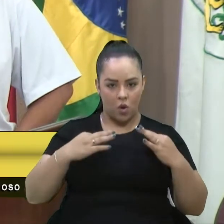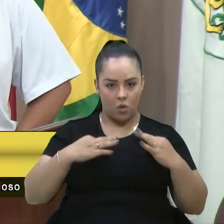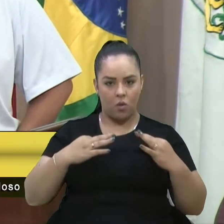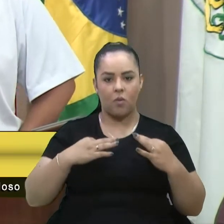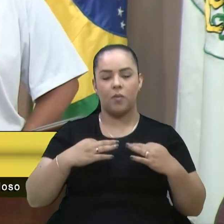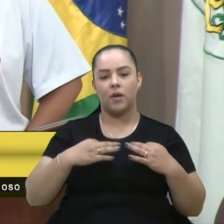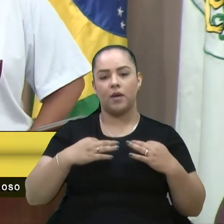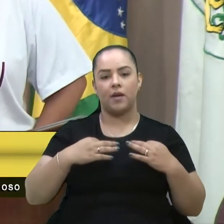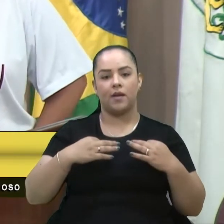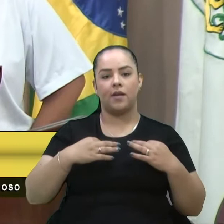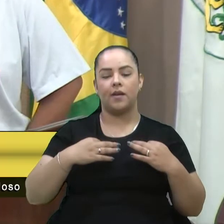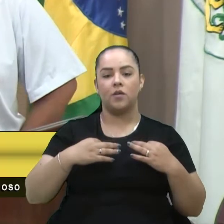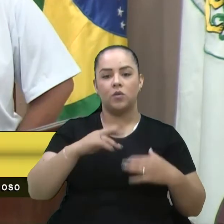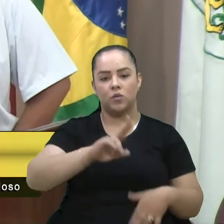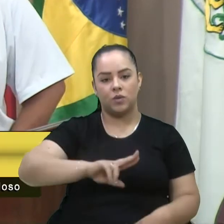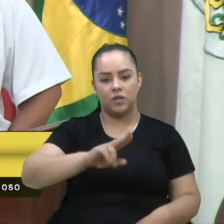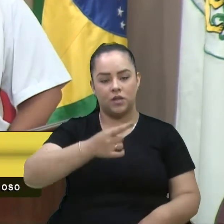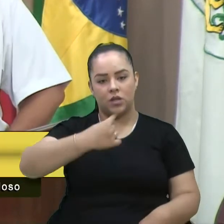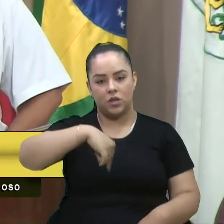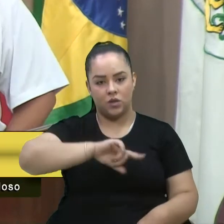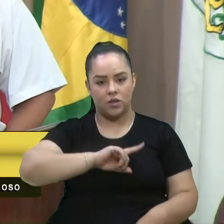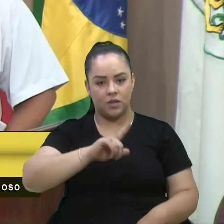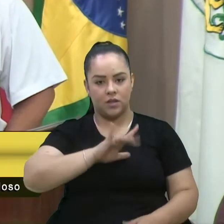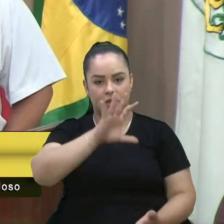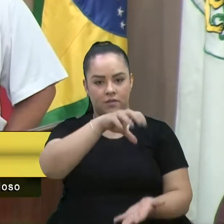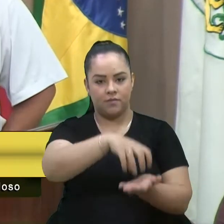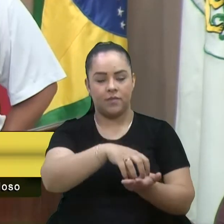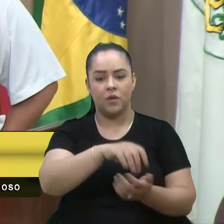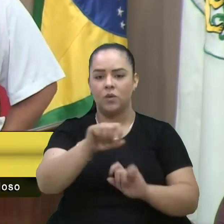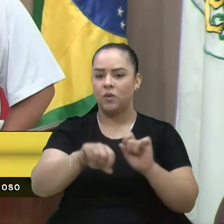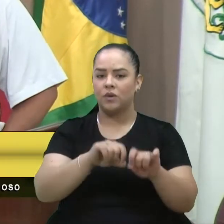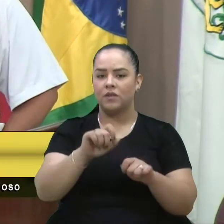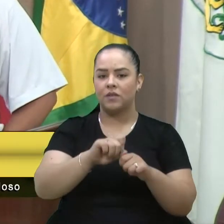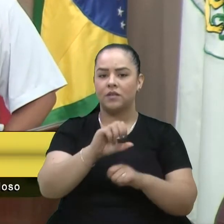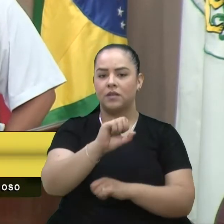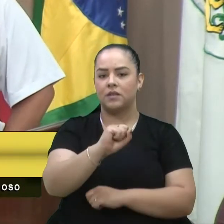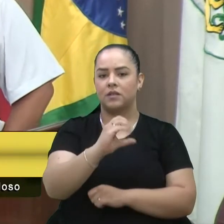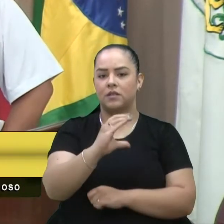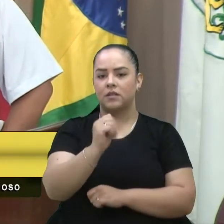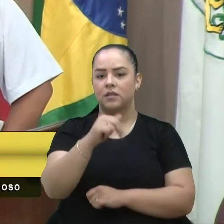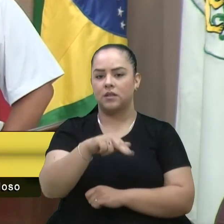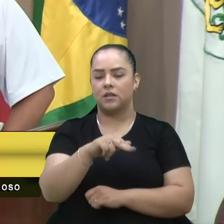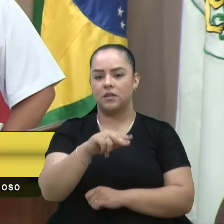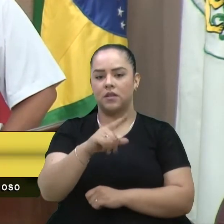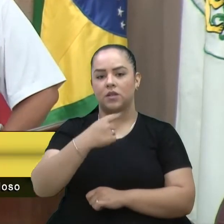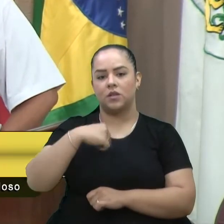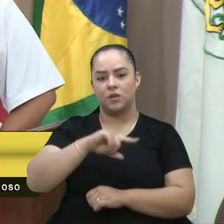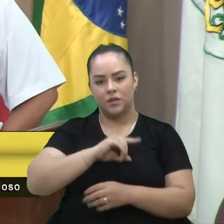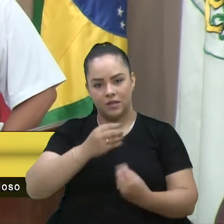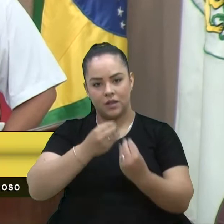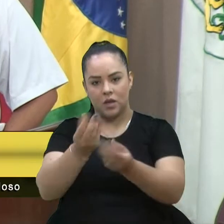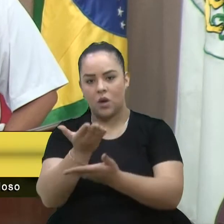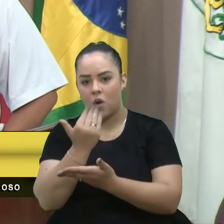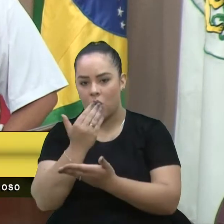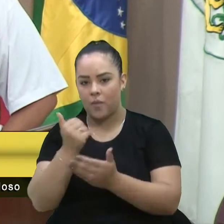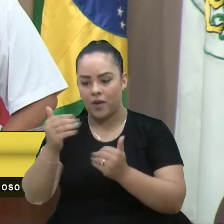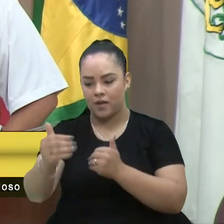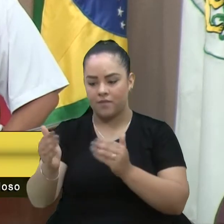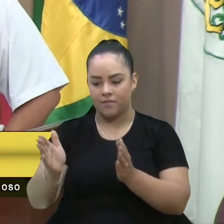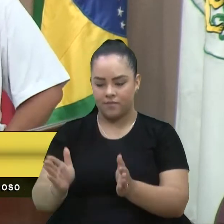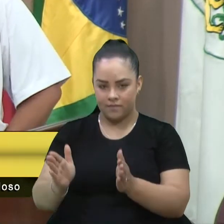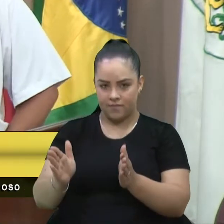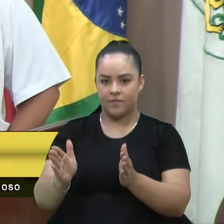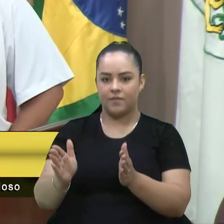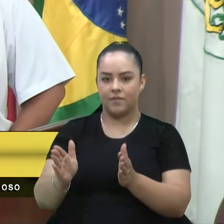certo? O que a SCAM faz, além do atendimento de entregar cestas básicas fornecidas pelo Banco dos